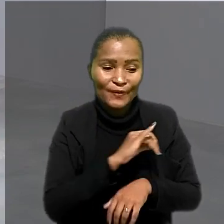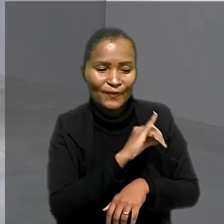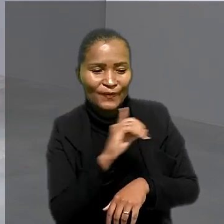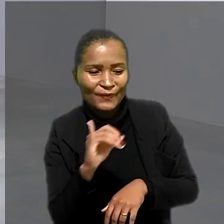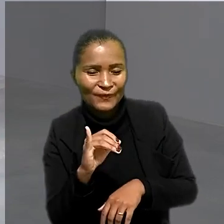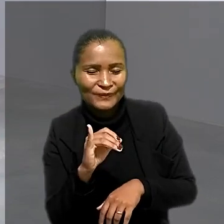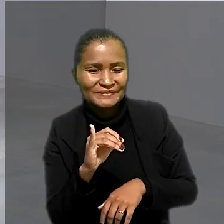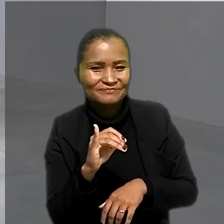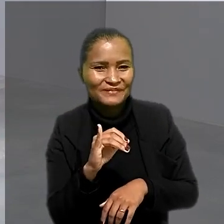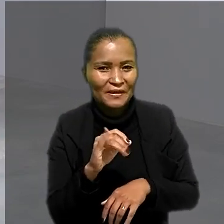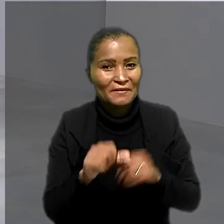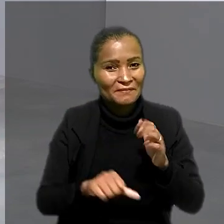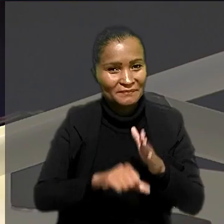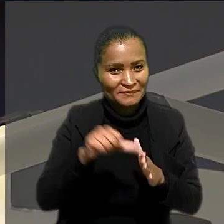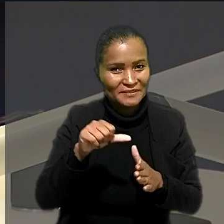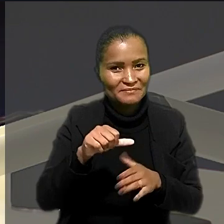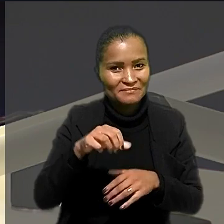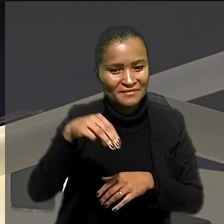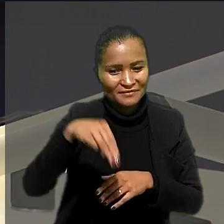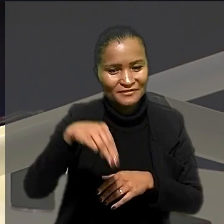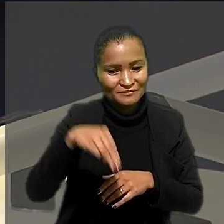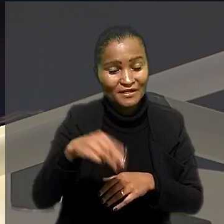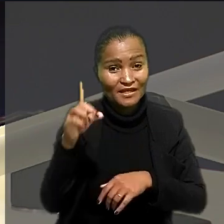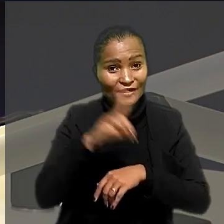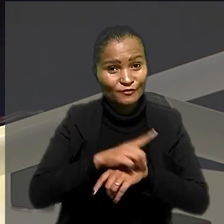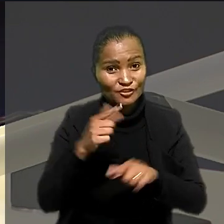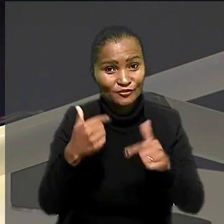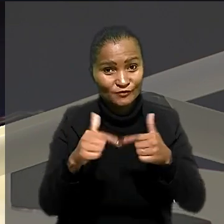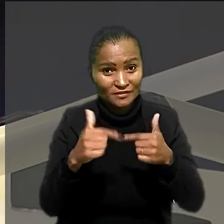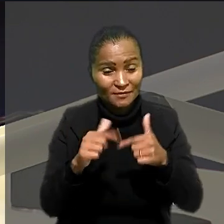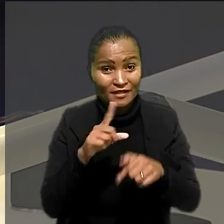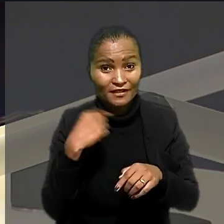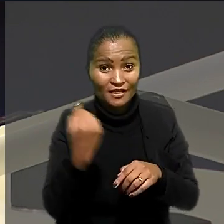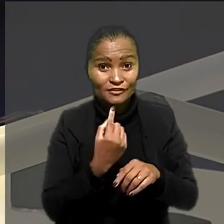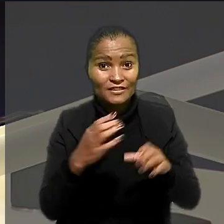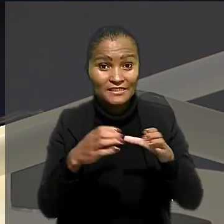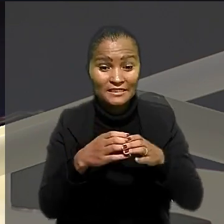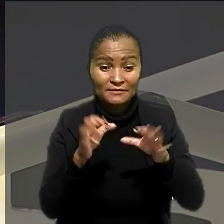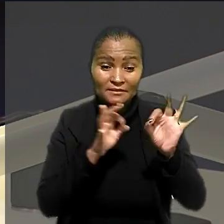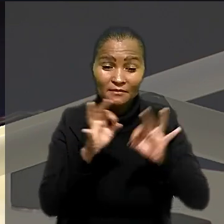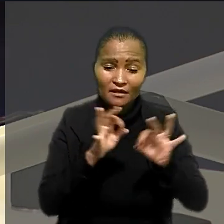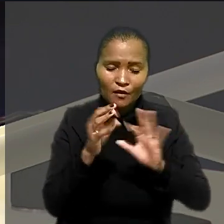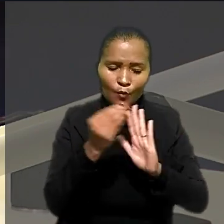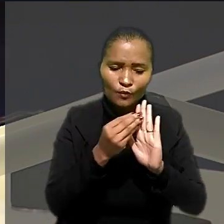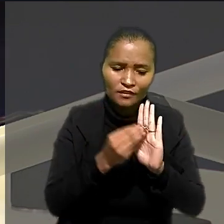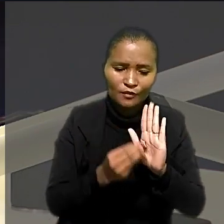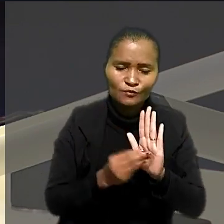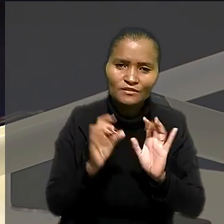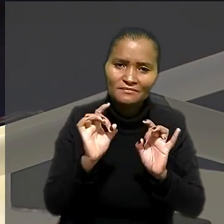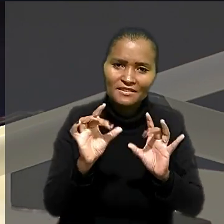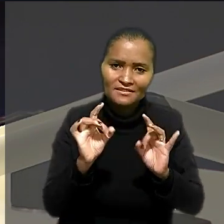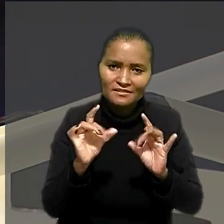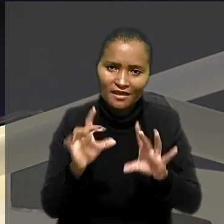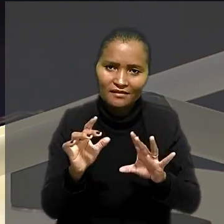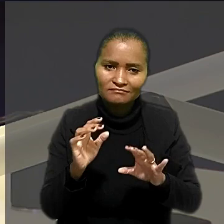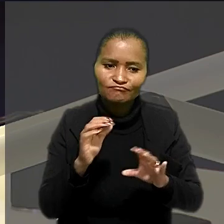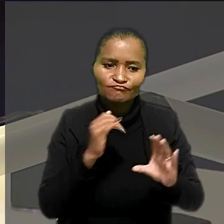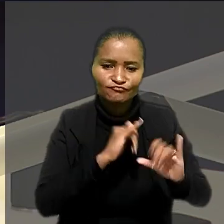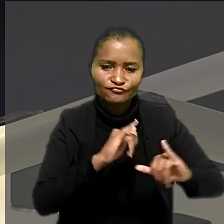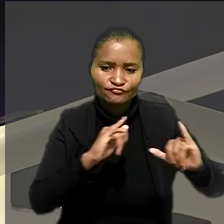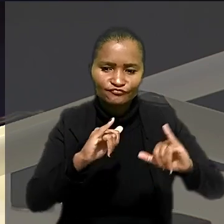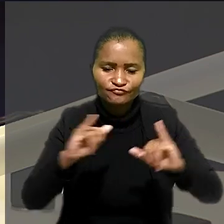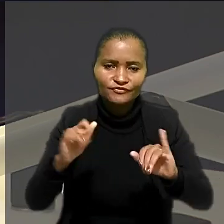Oi, Anderson. Oi, Luana. 1º de maio é o Dia do Trabalho e nossa equipe está preparando conteúdos especiais que serão